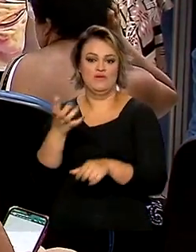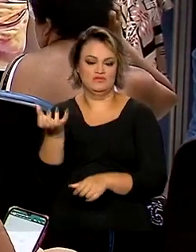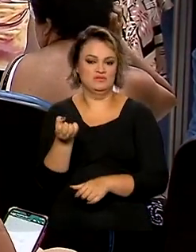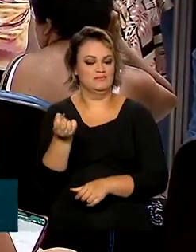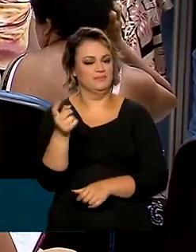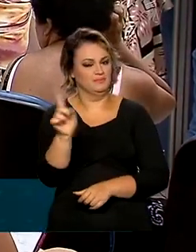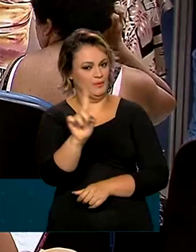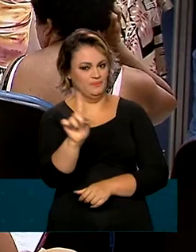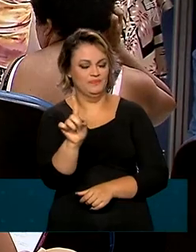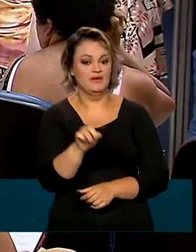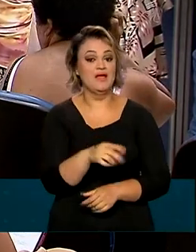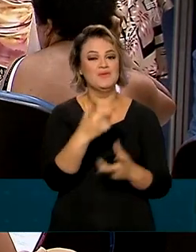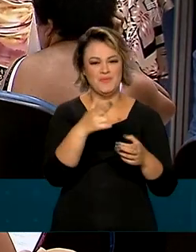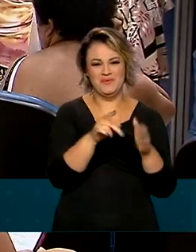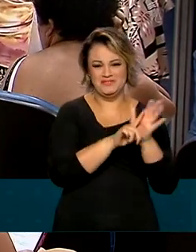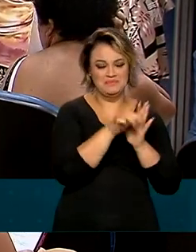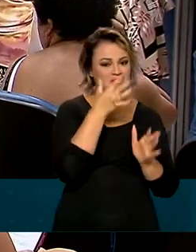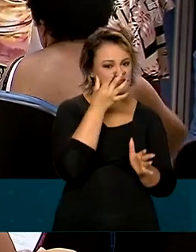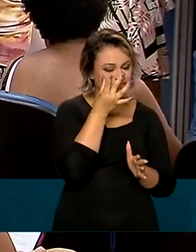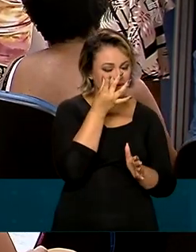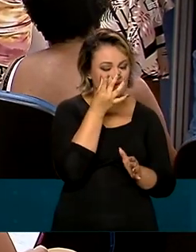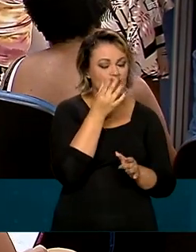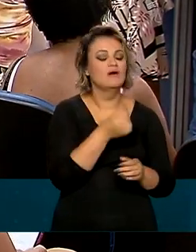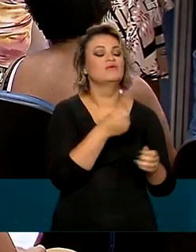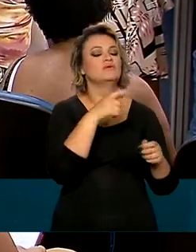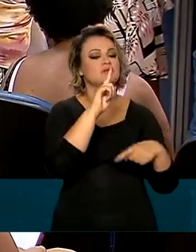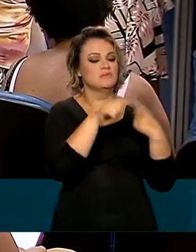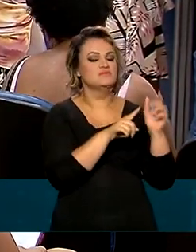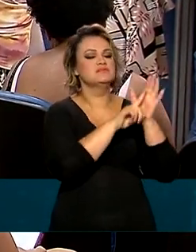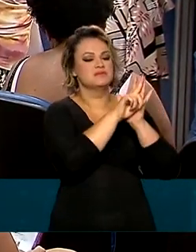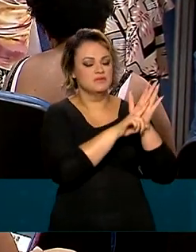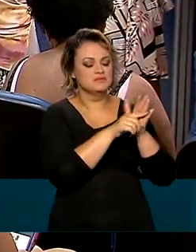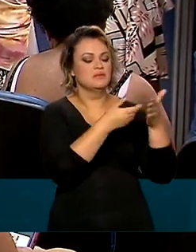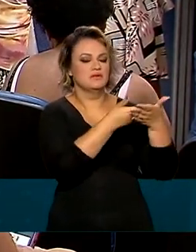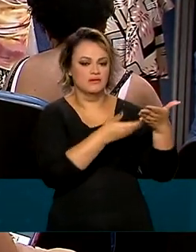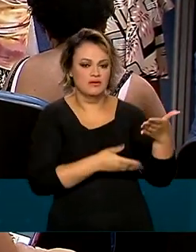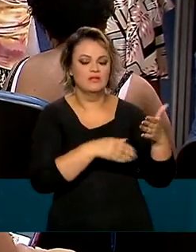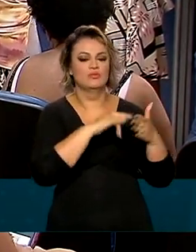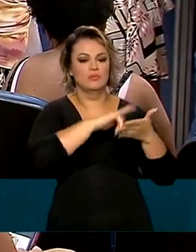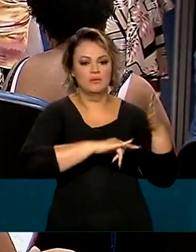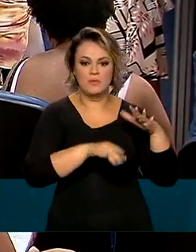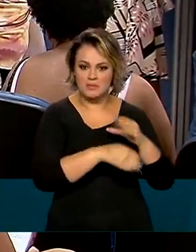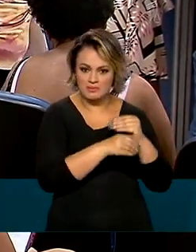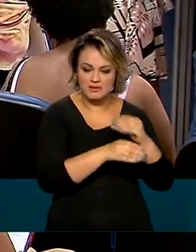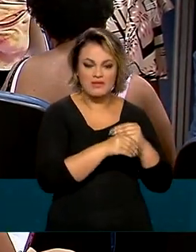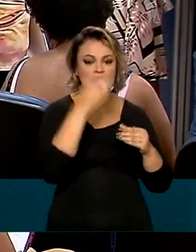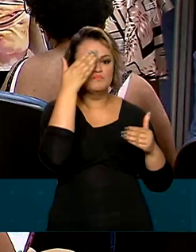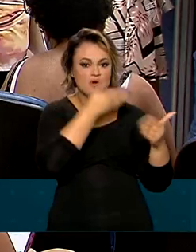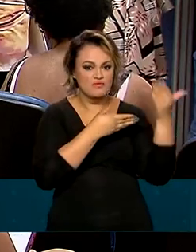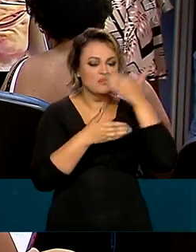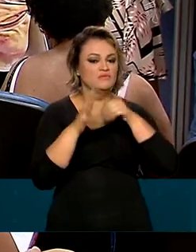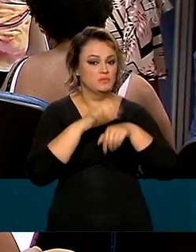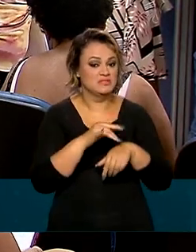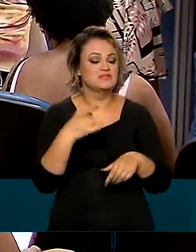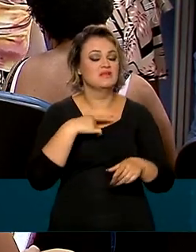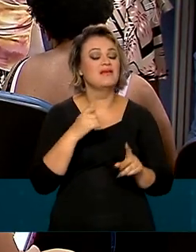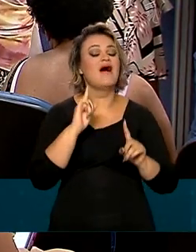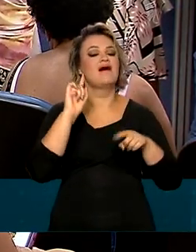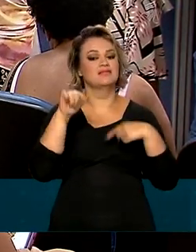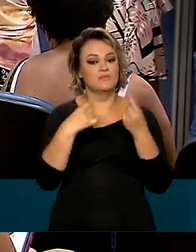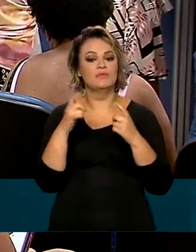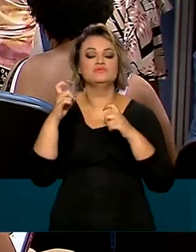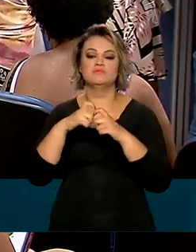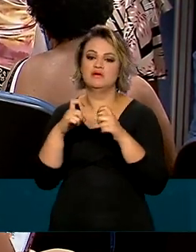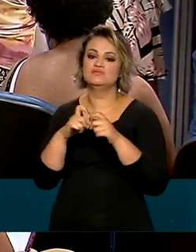Assim como na perícia presencial, apenas com a testada do médico e os documentos complementares que comprovam a doença, é que o